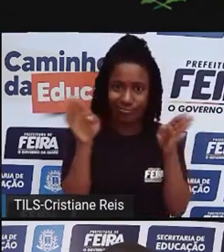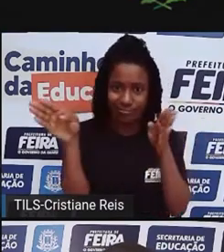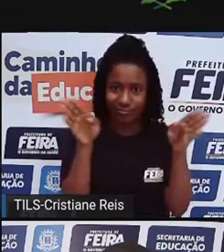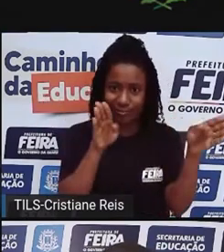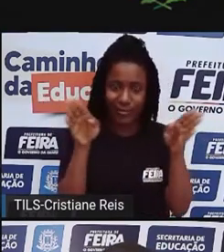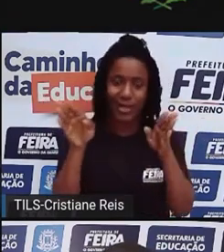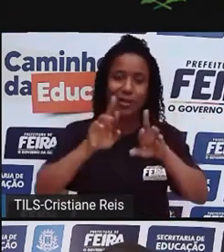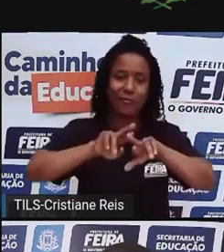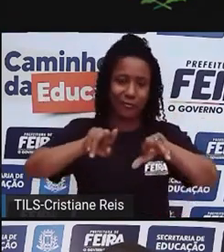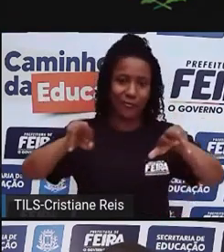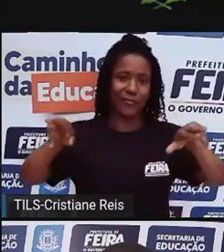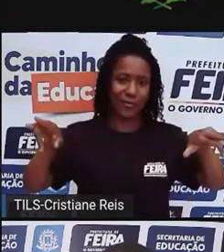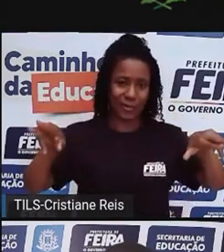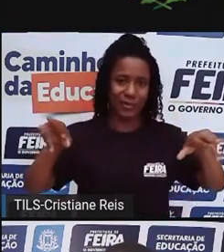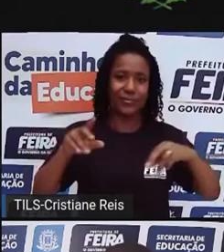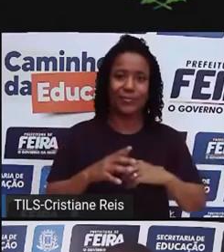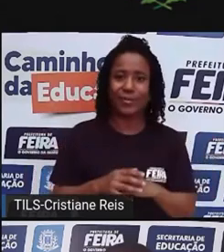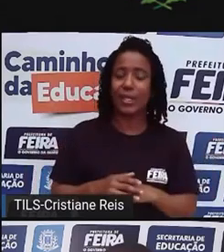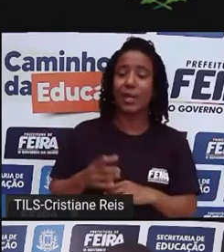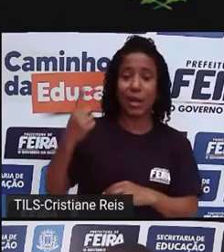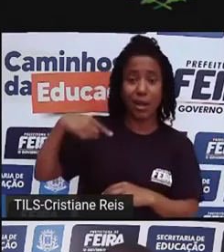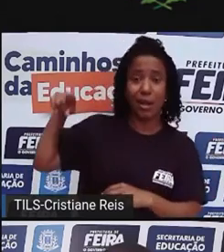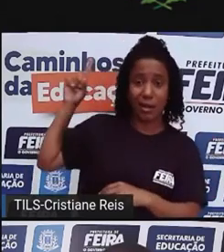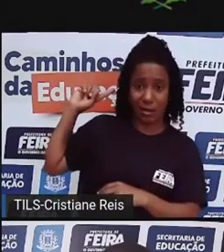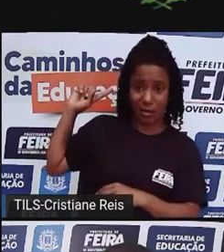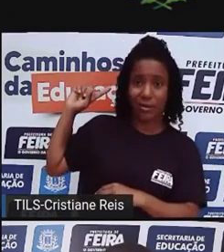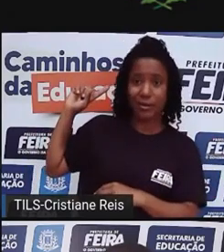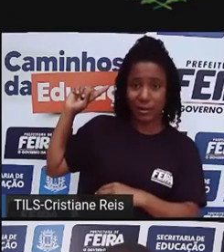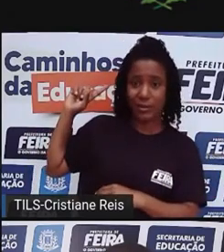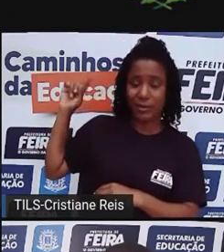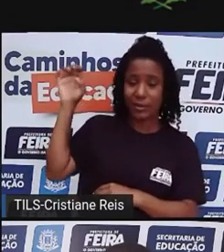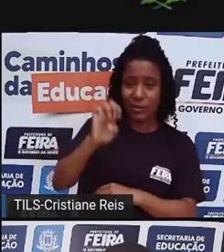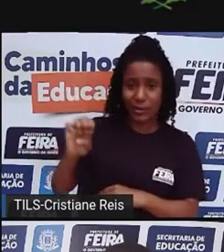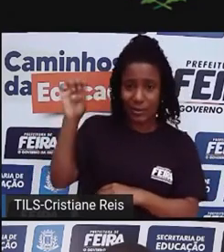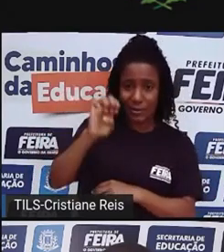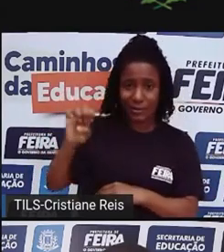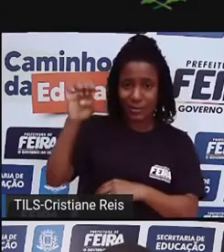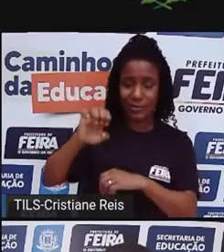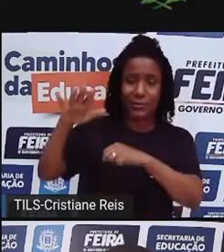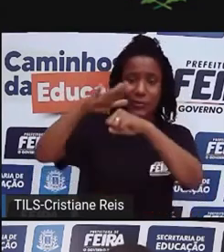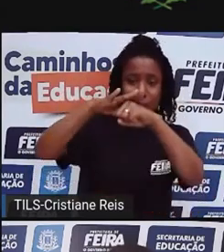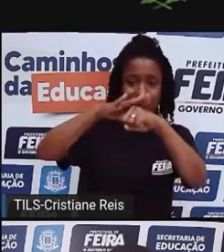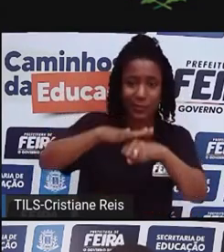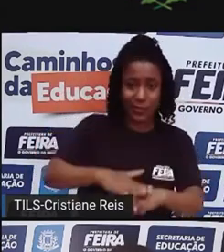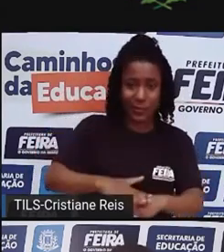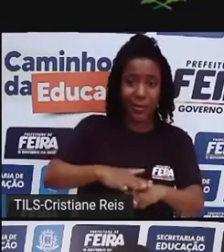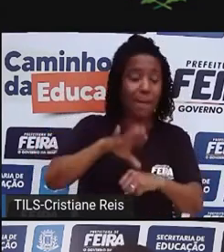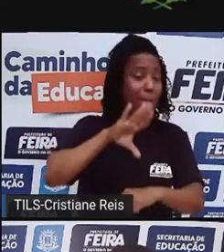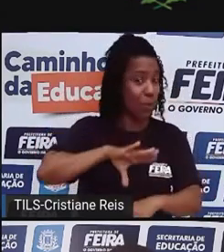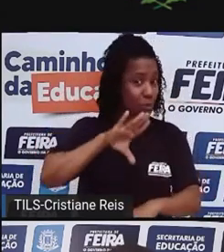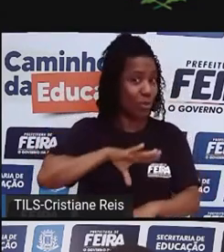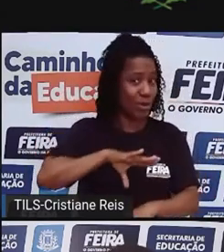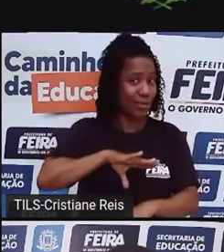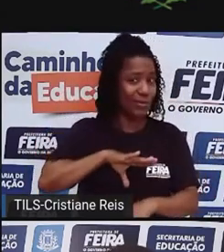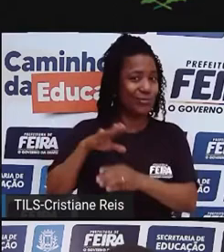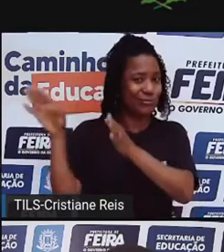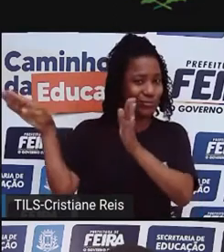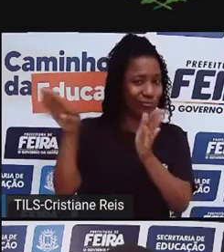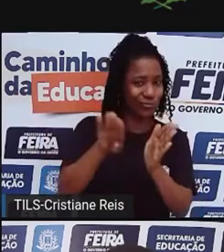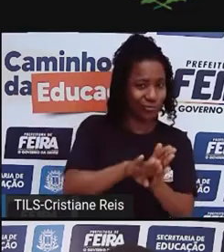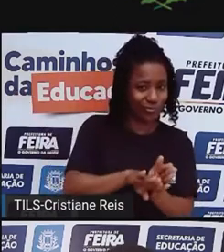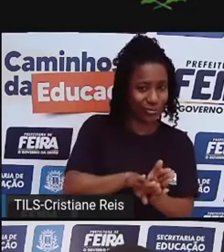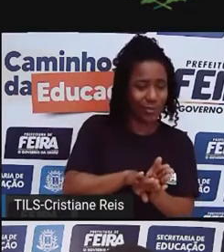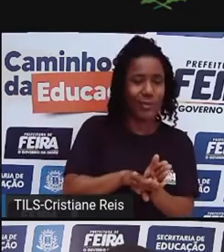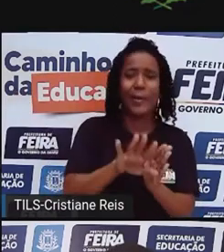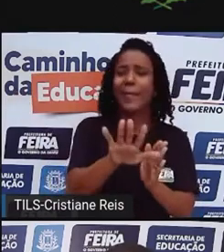beleza, dizem e contam para a gente que nós somos colonizados, né? Que fomos colonizados para o Portugal. Mas antes de Portugal chegar